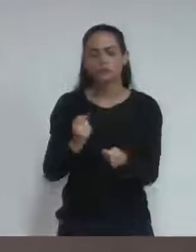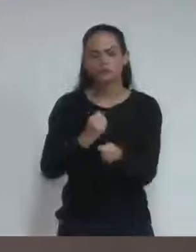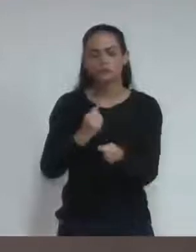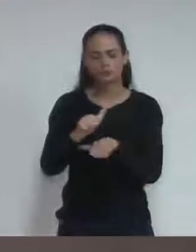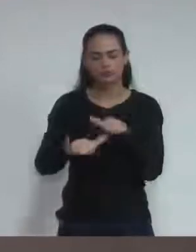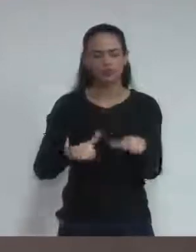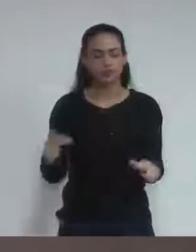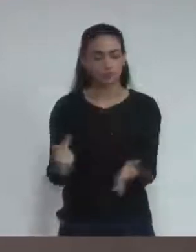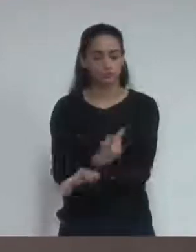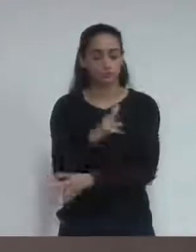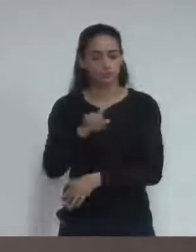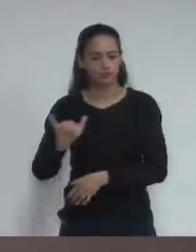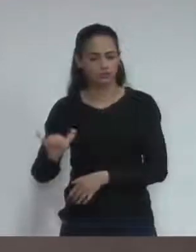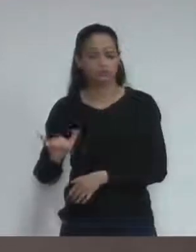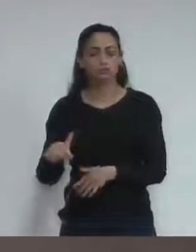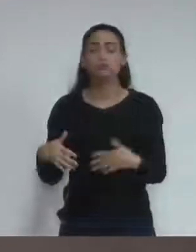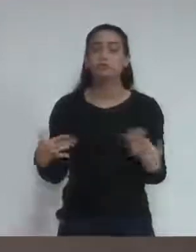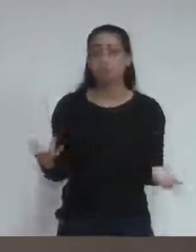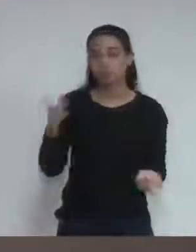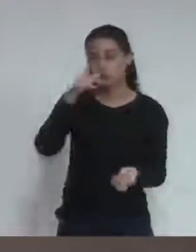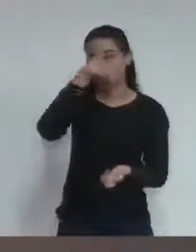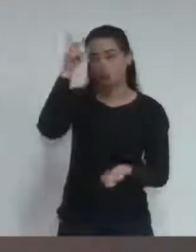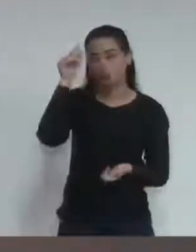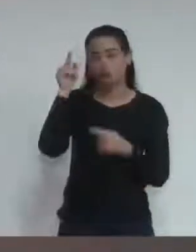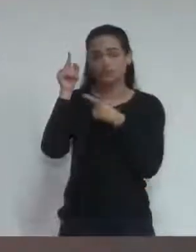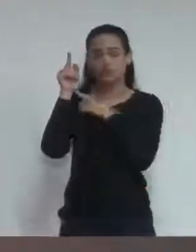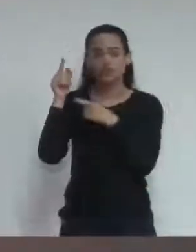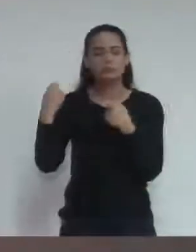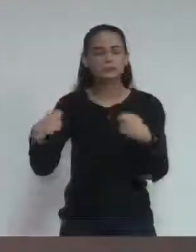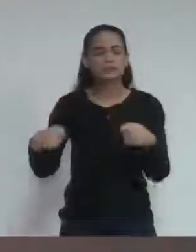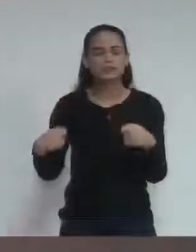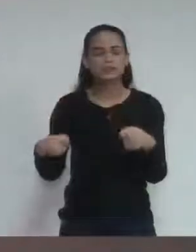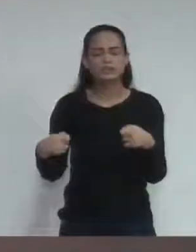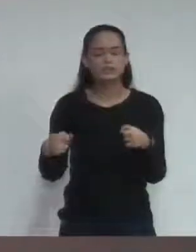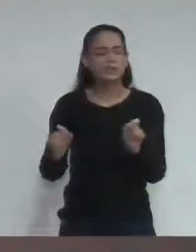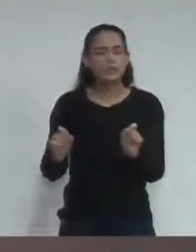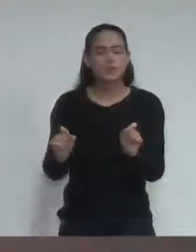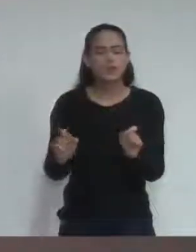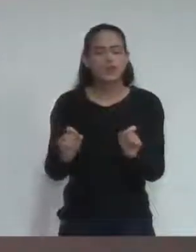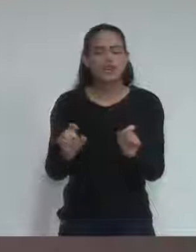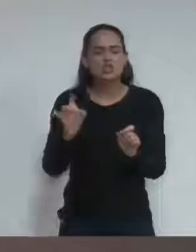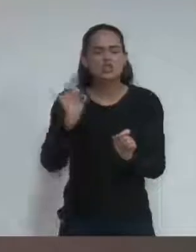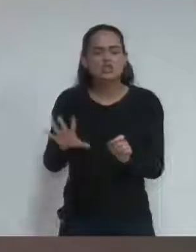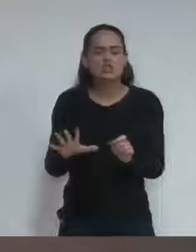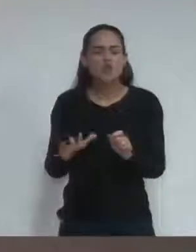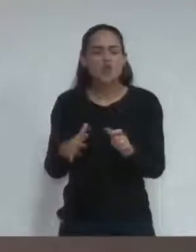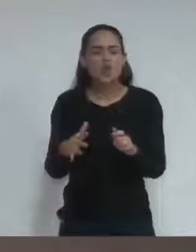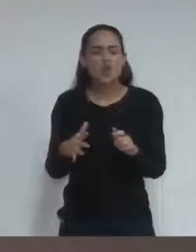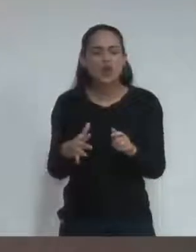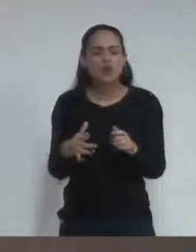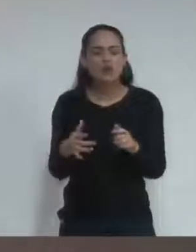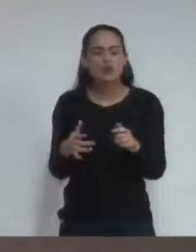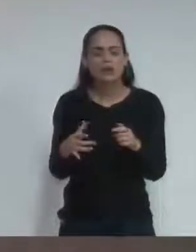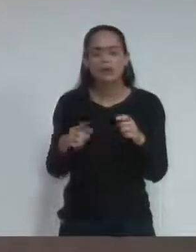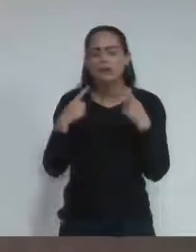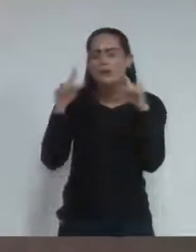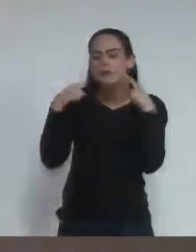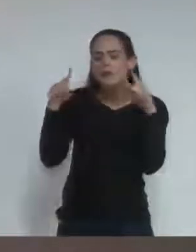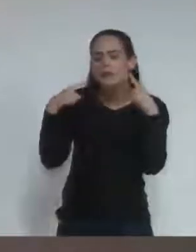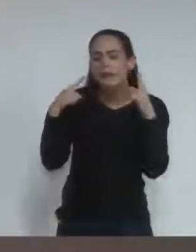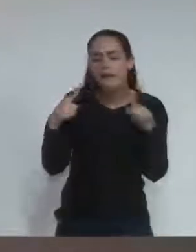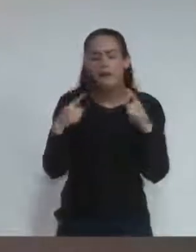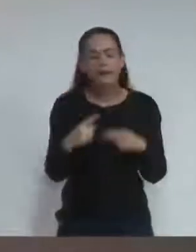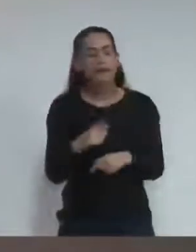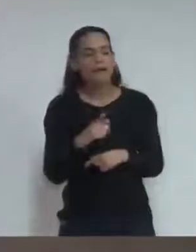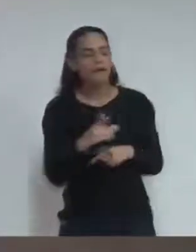parar de trabalhar por conflito. Toda vez que aperta, ele tem uma reação. Meu Deus